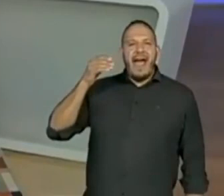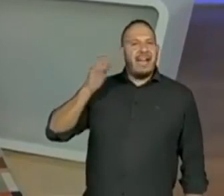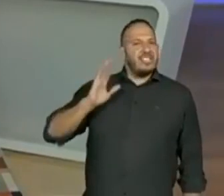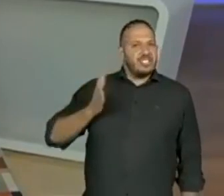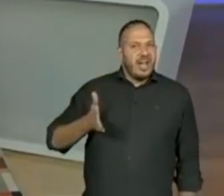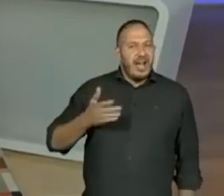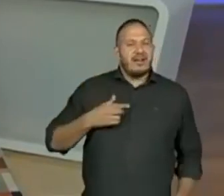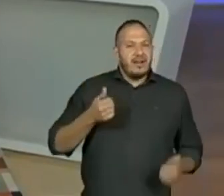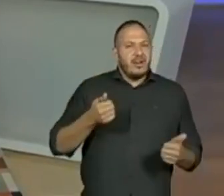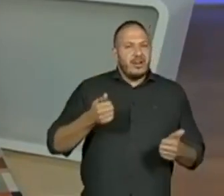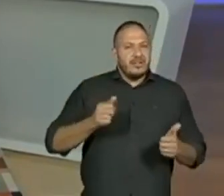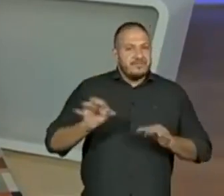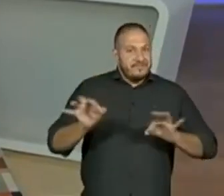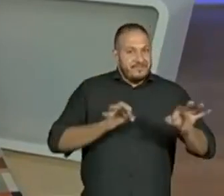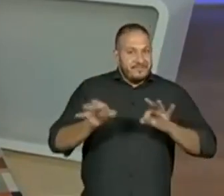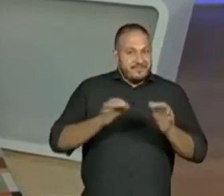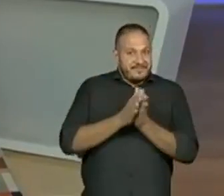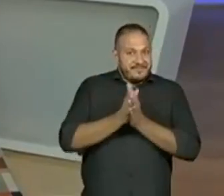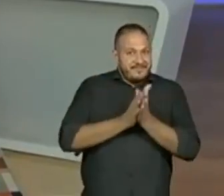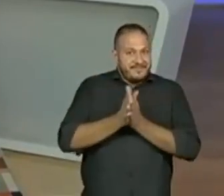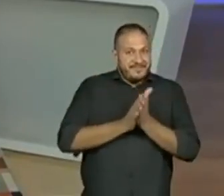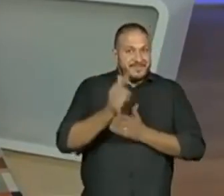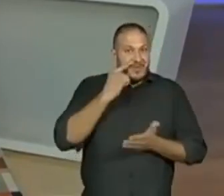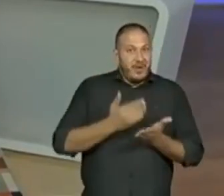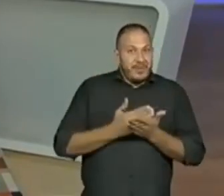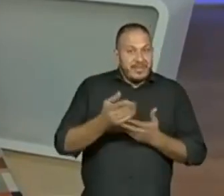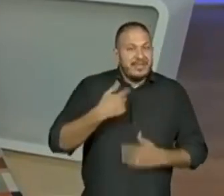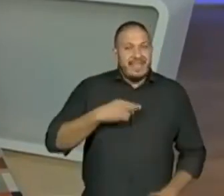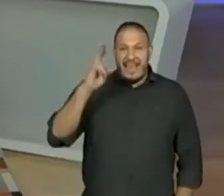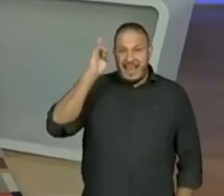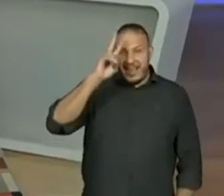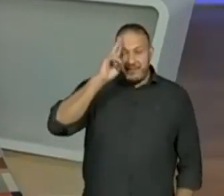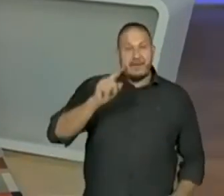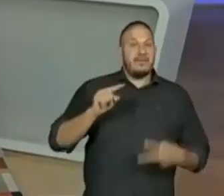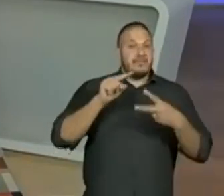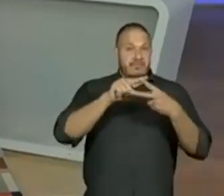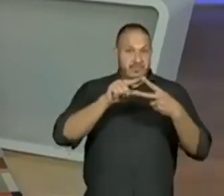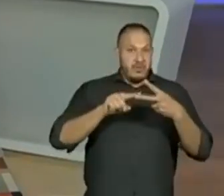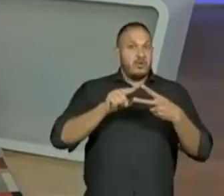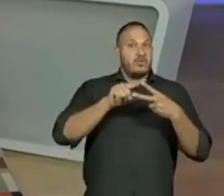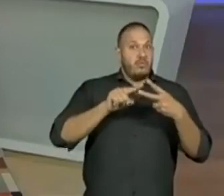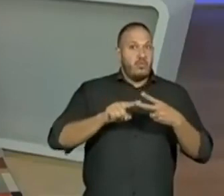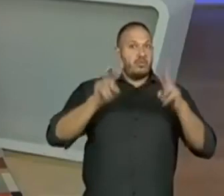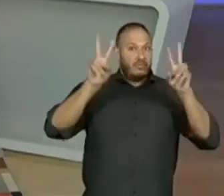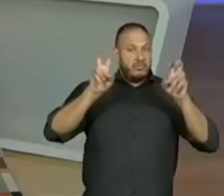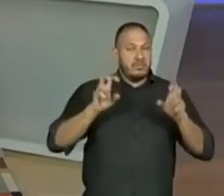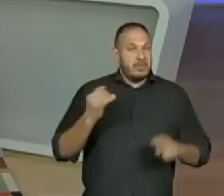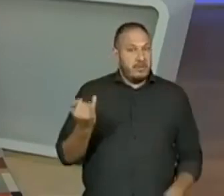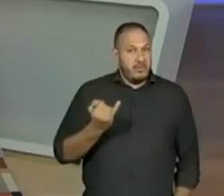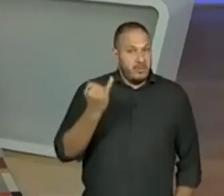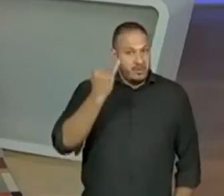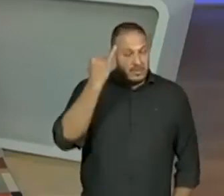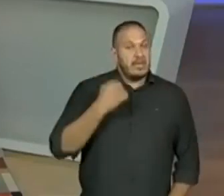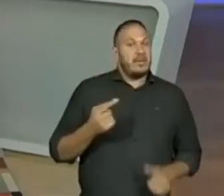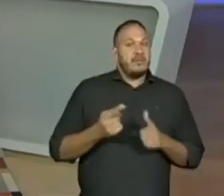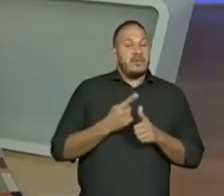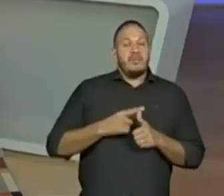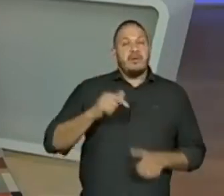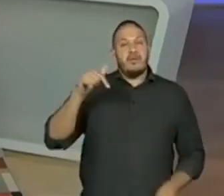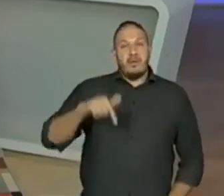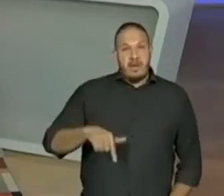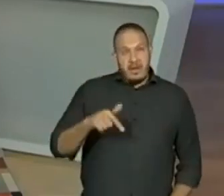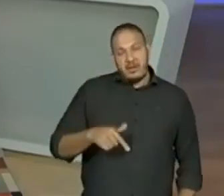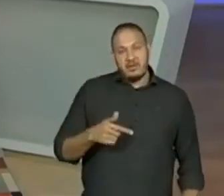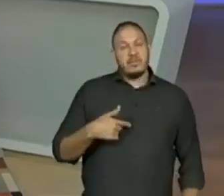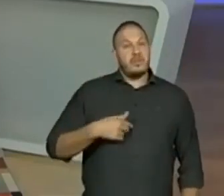nos acomodando, nos arrumando, recordar dois pontos importantes. Primeiro, essa é a nossa aula,